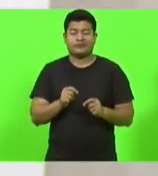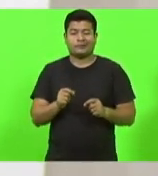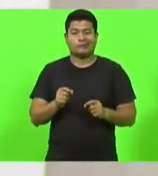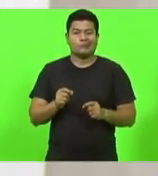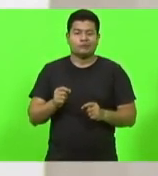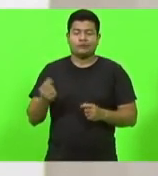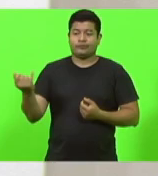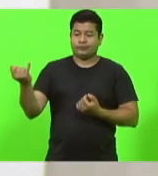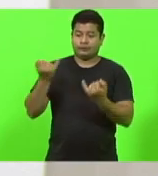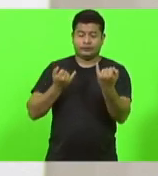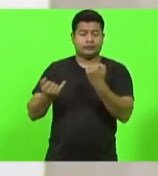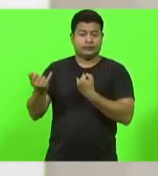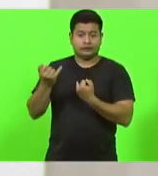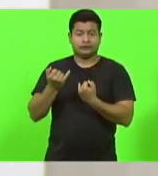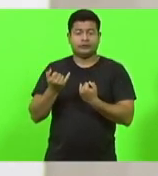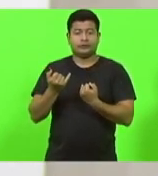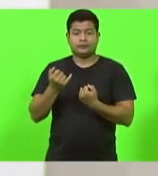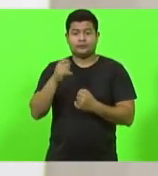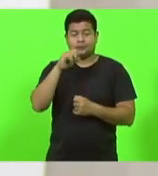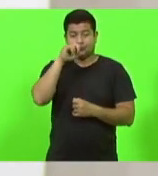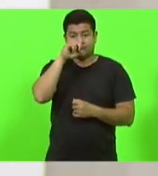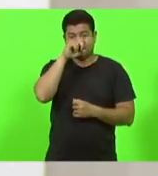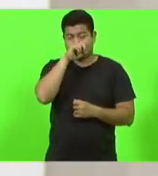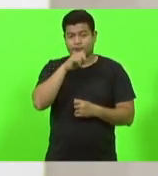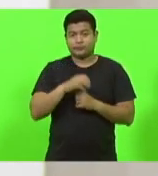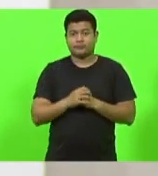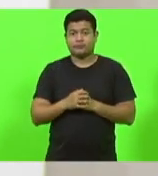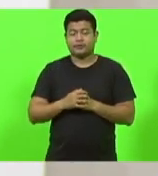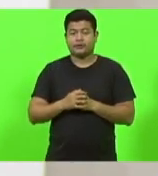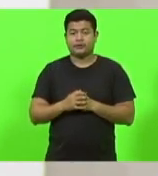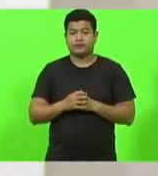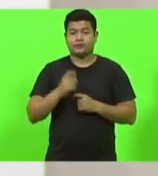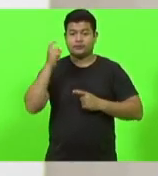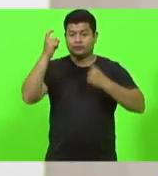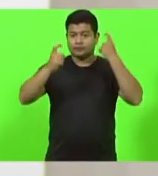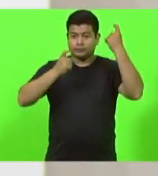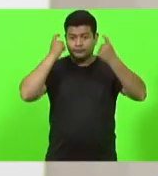altamente preocupantes,